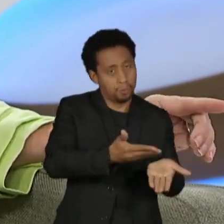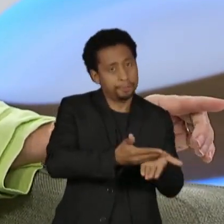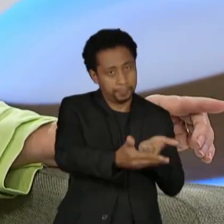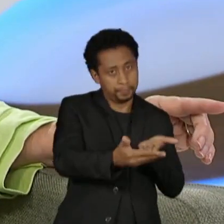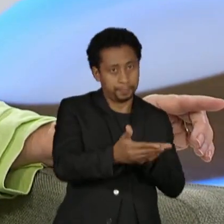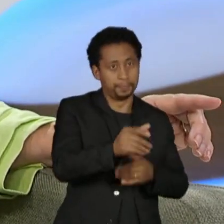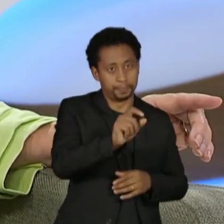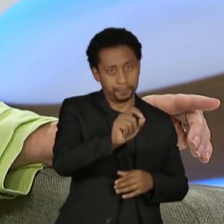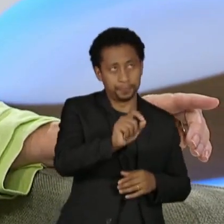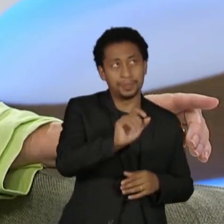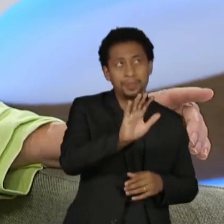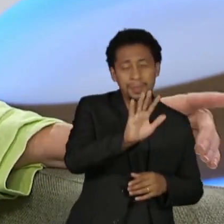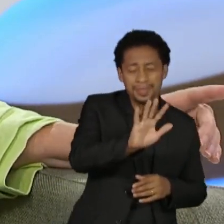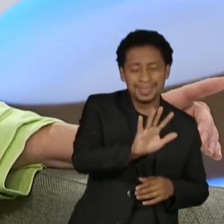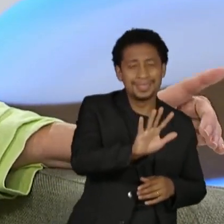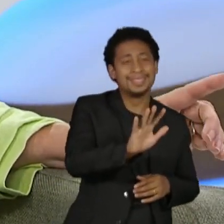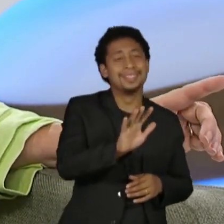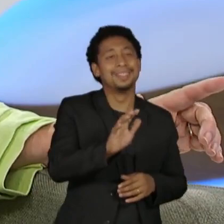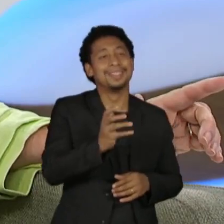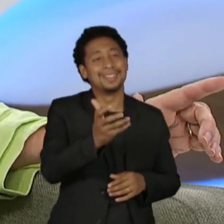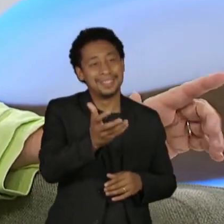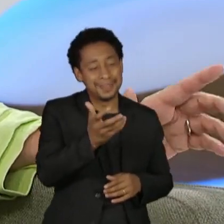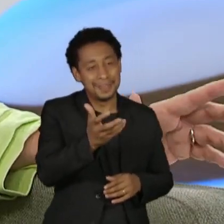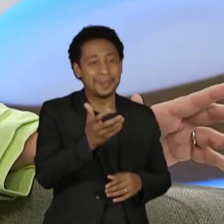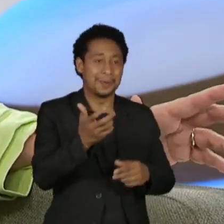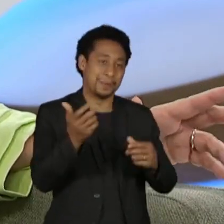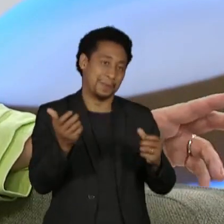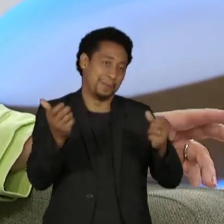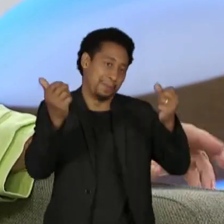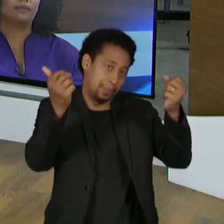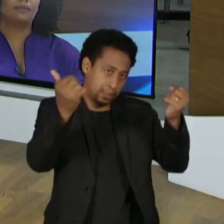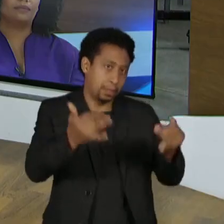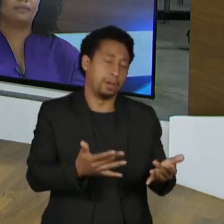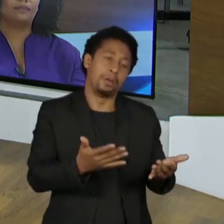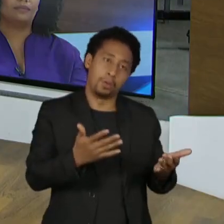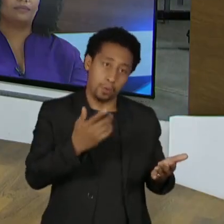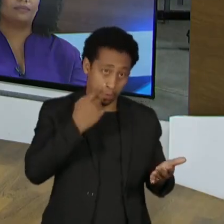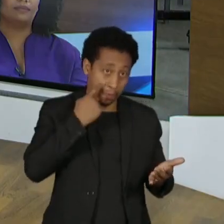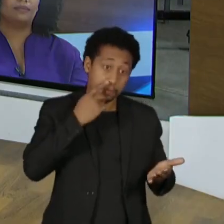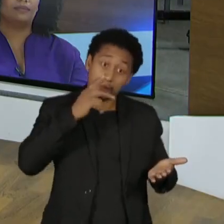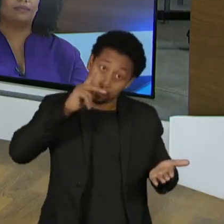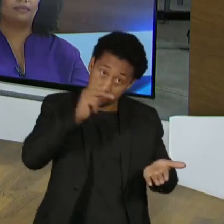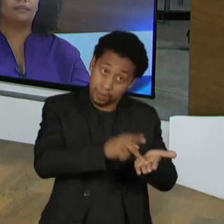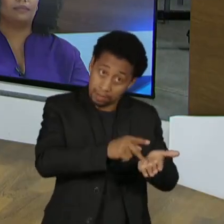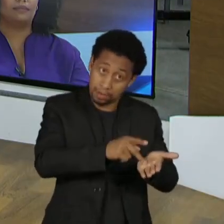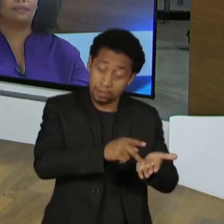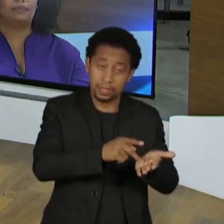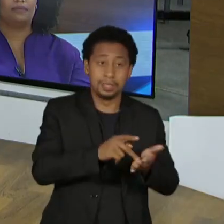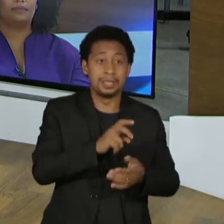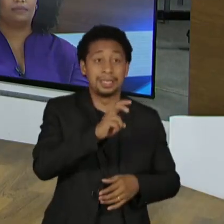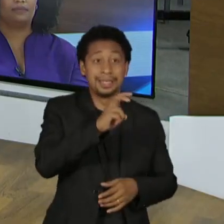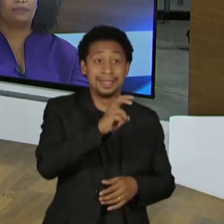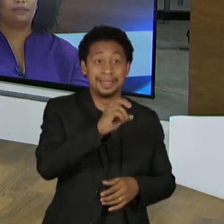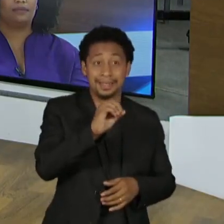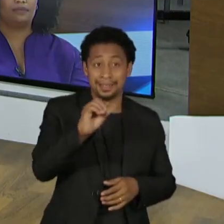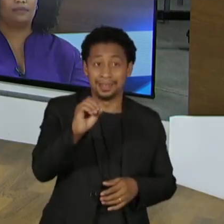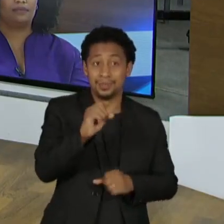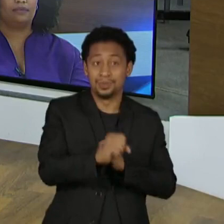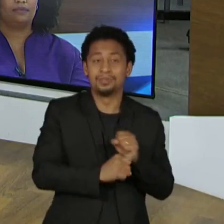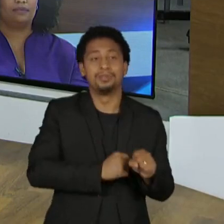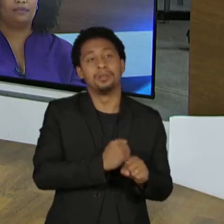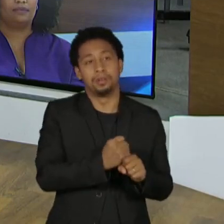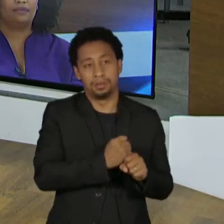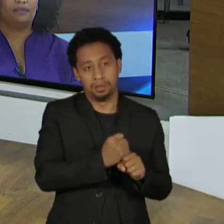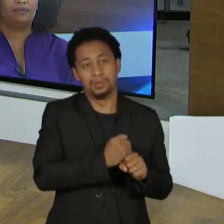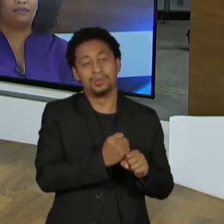entanto, eu queria dialogar com você e dizer, é verdade, são 500 anos de uma sociedade marcada